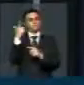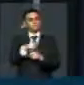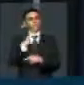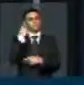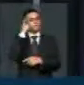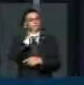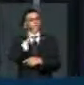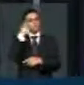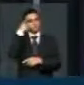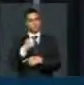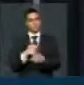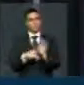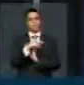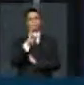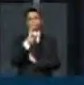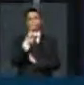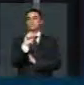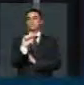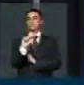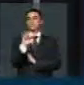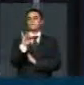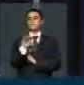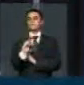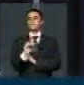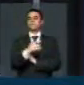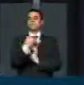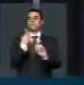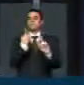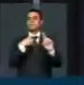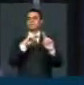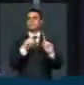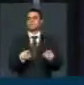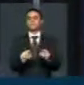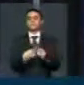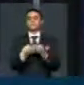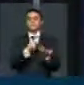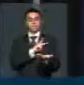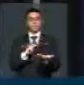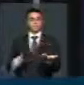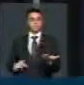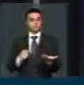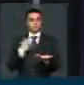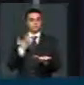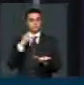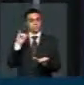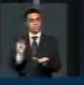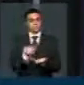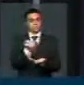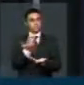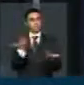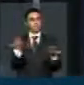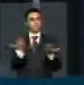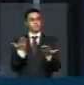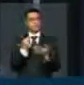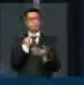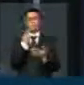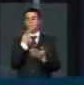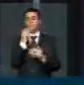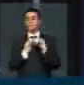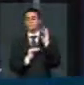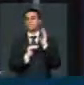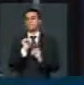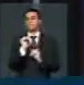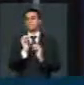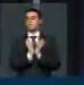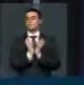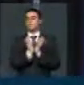Gostaria também, presidente, deputado Luiz Pitchman, de aproveitar a oportunidade para falar aqui sobre a